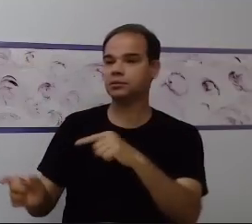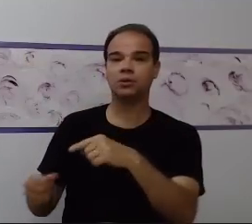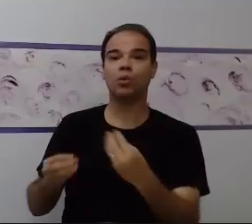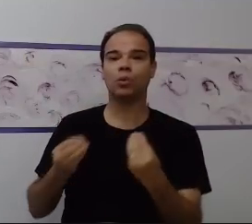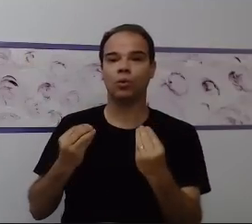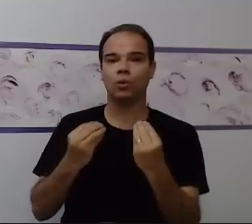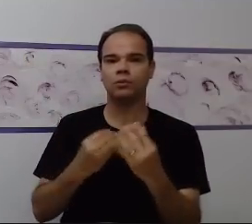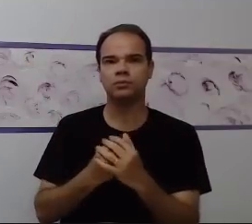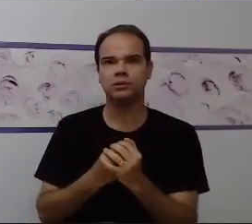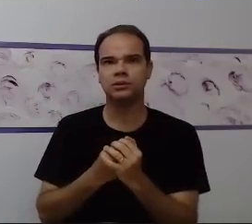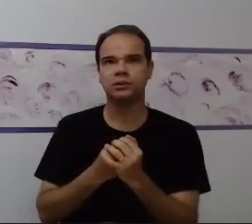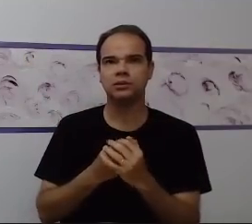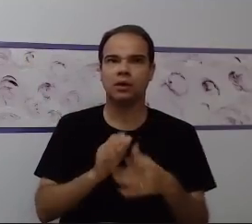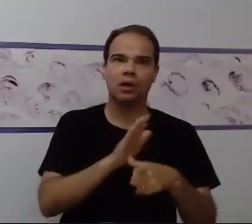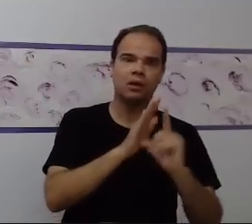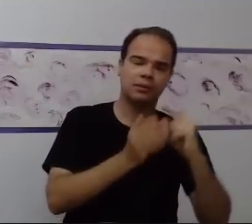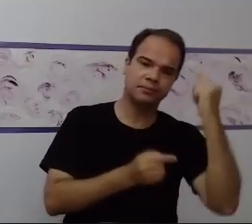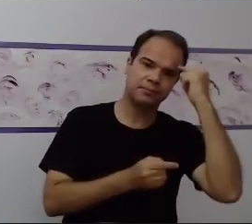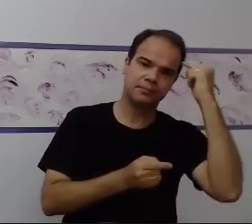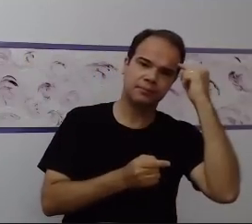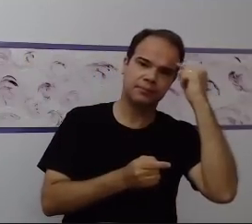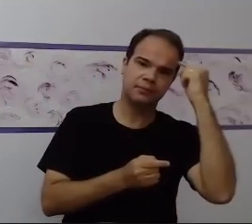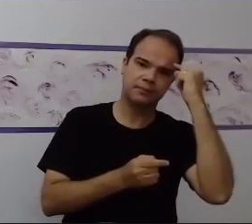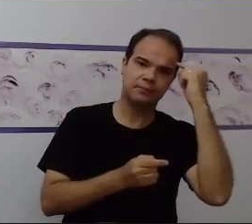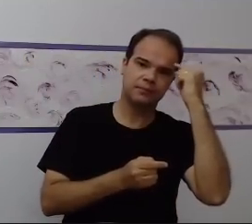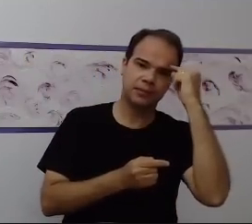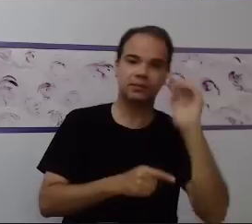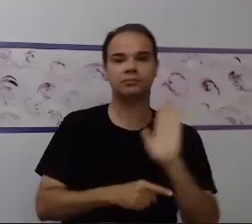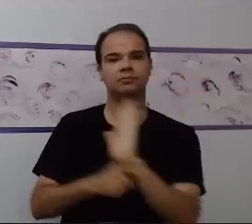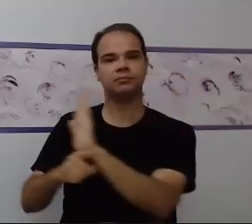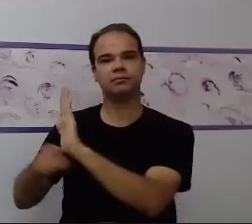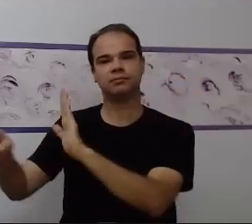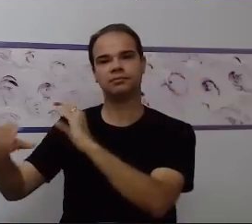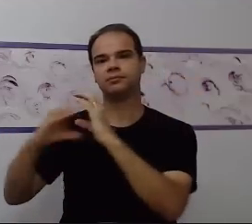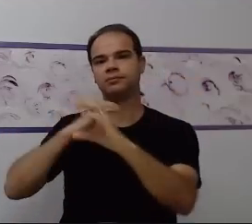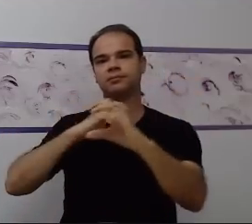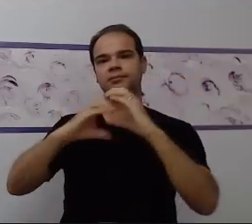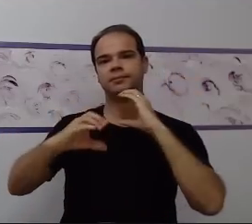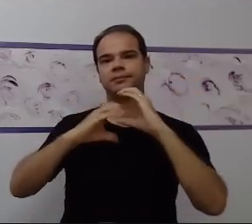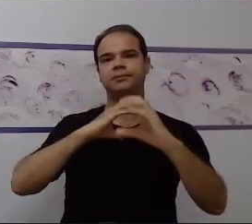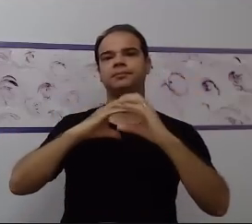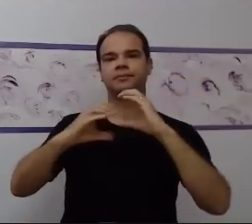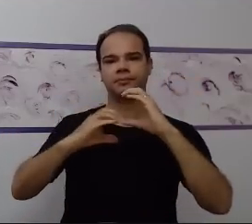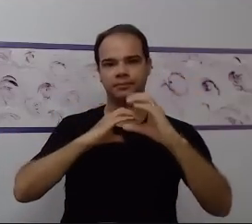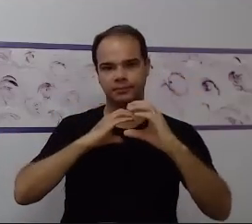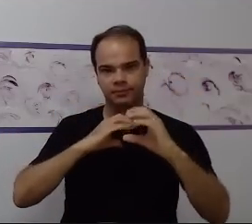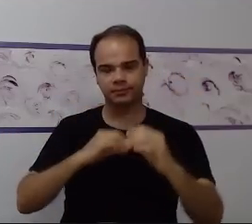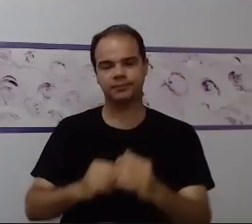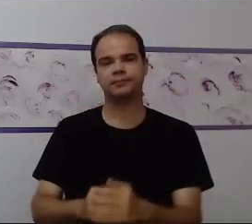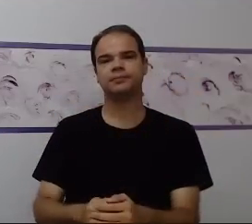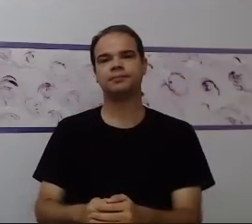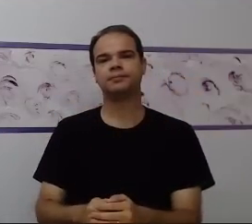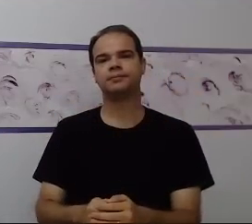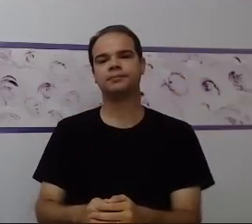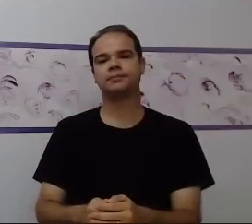para que eu possa fazer-me entendido em todos os ambientes. E a expressão dessa comunicação tem que